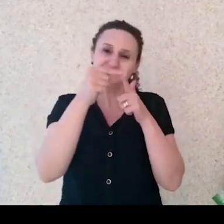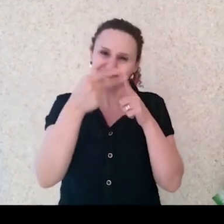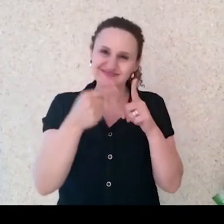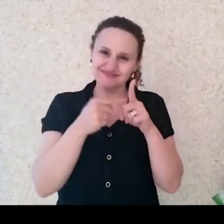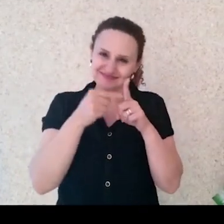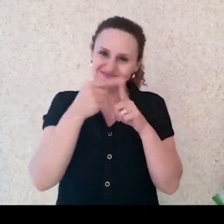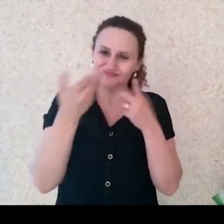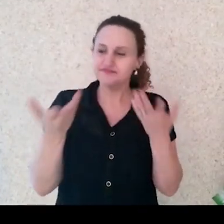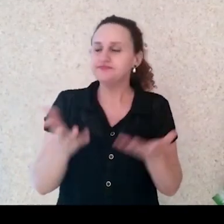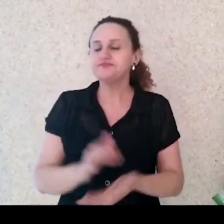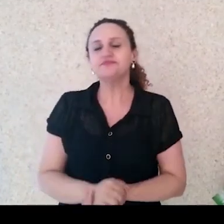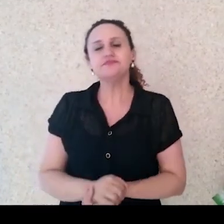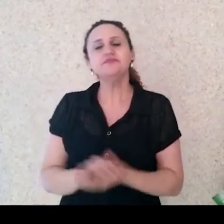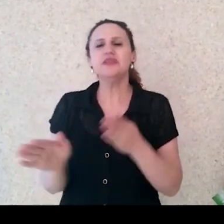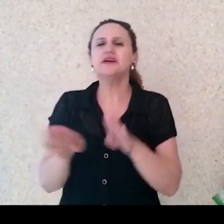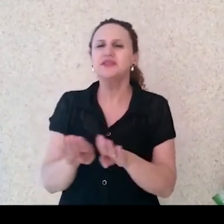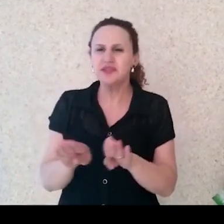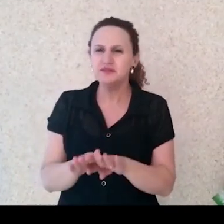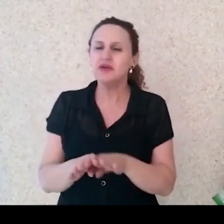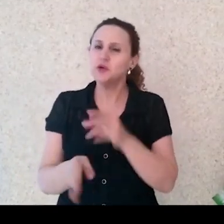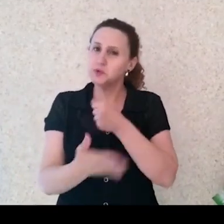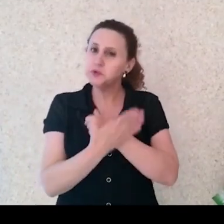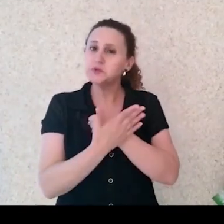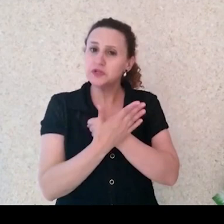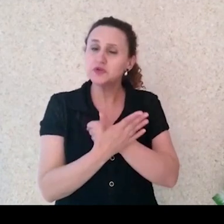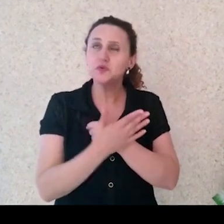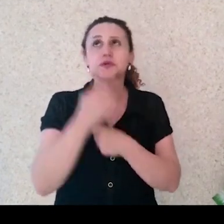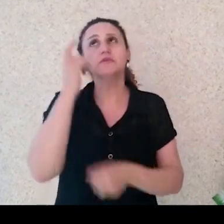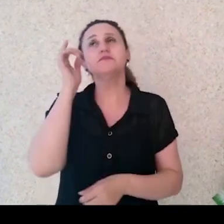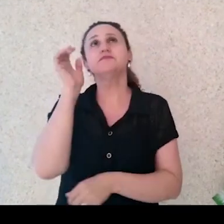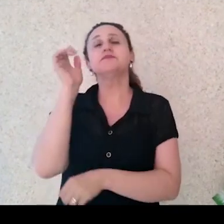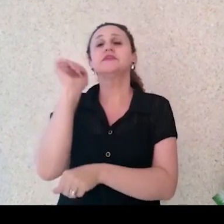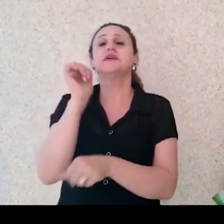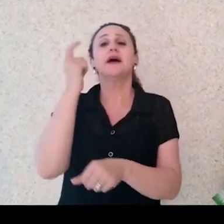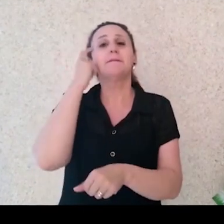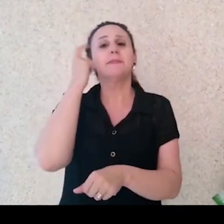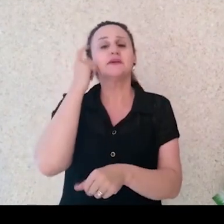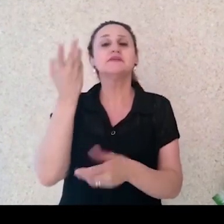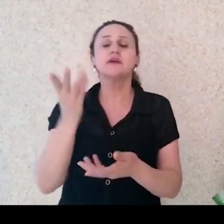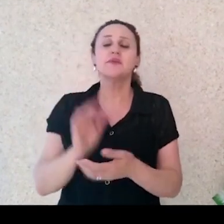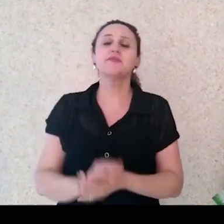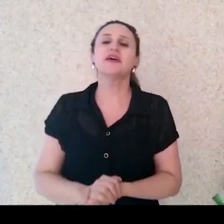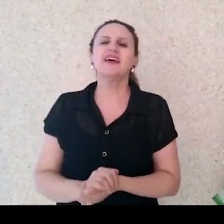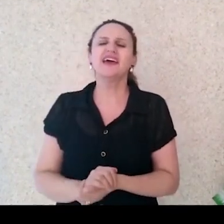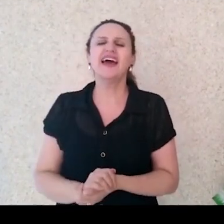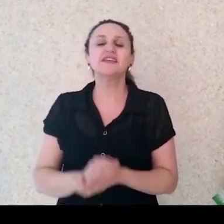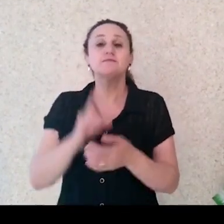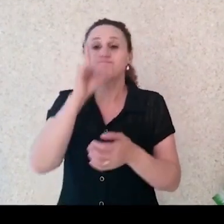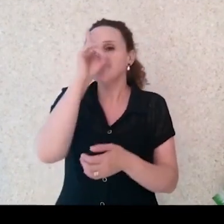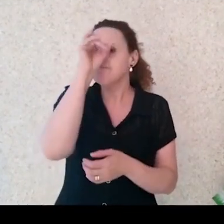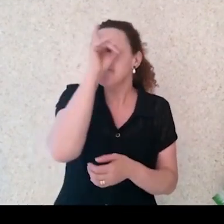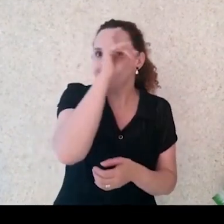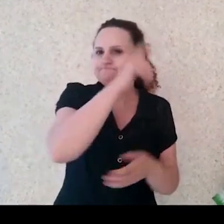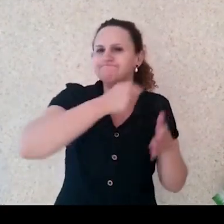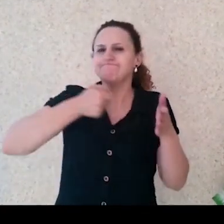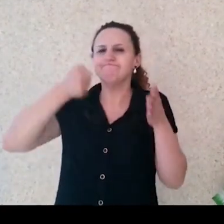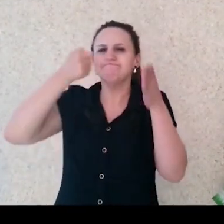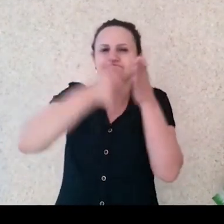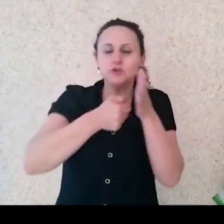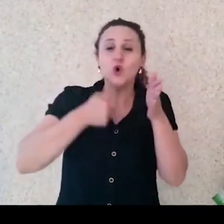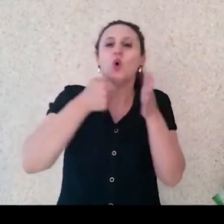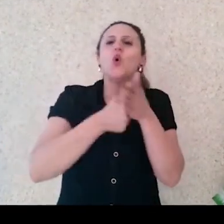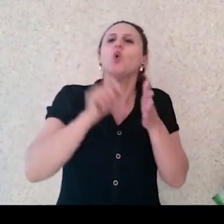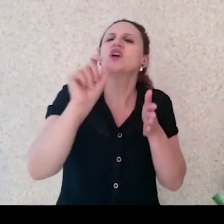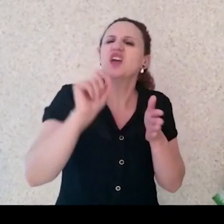Ou, por outro lado, e eu acho que isso também nos ajuda a refletir sobre o problema, são as barreiras para a leitura, as barreiras, aquilo que impede as